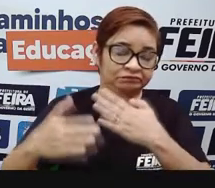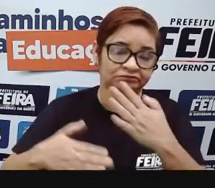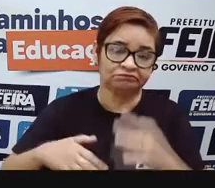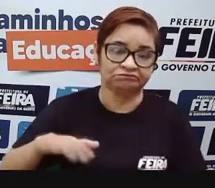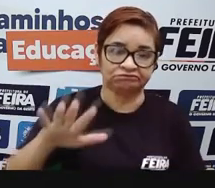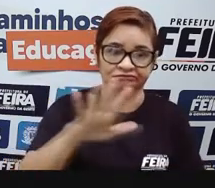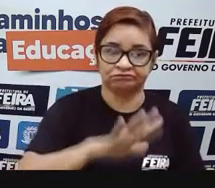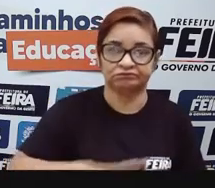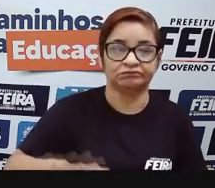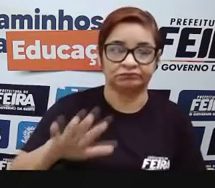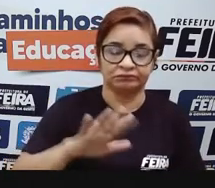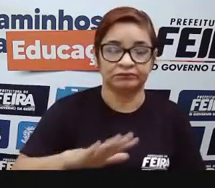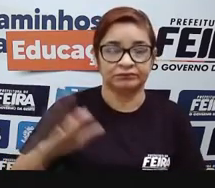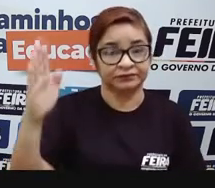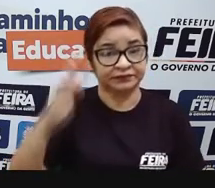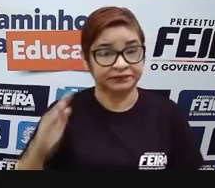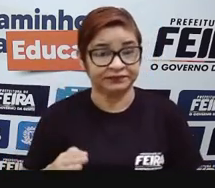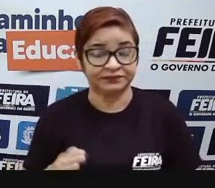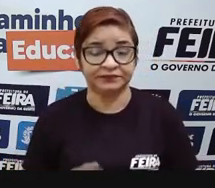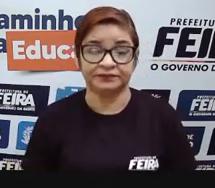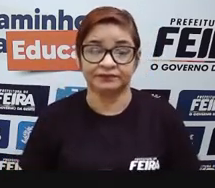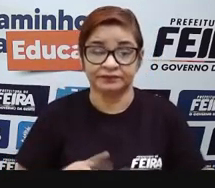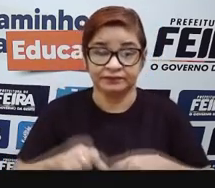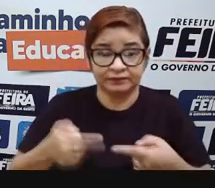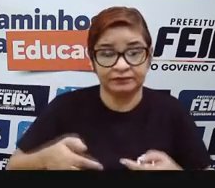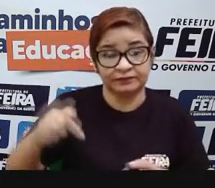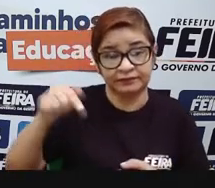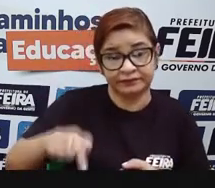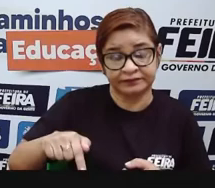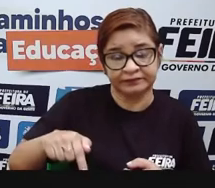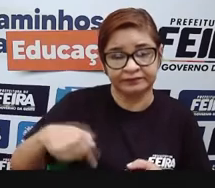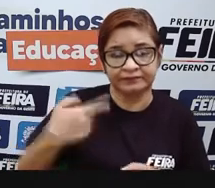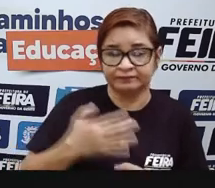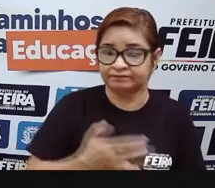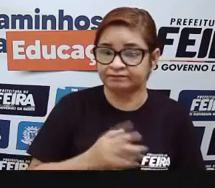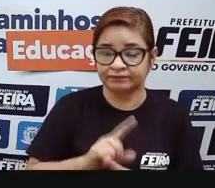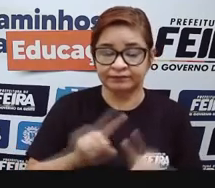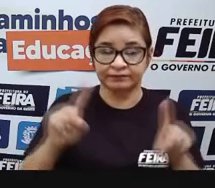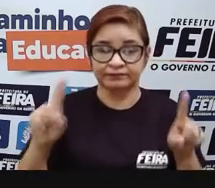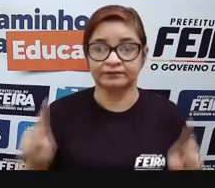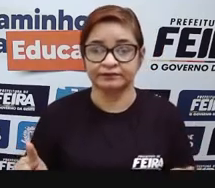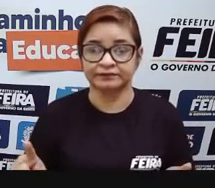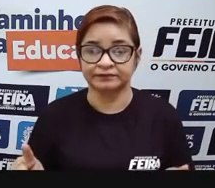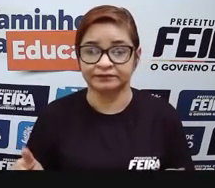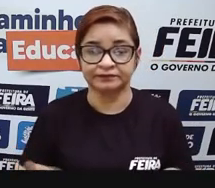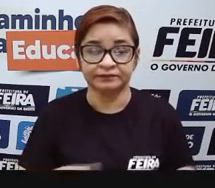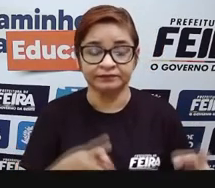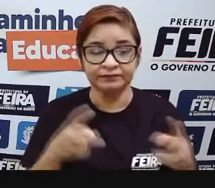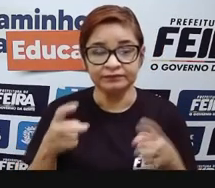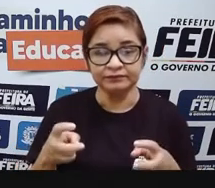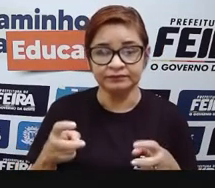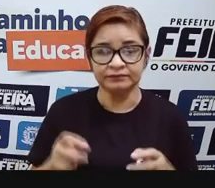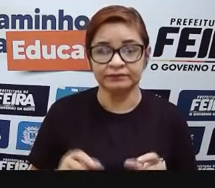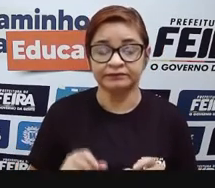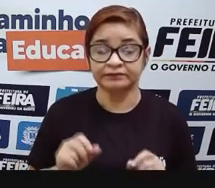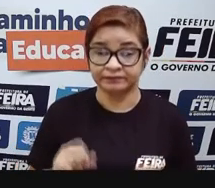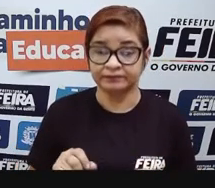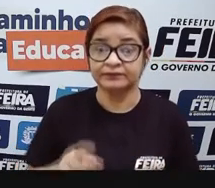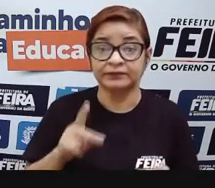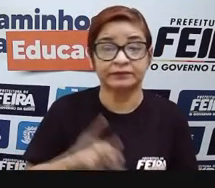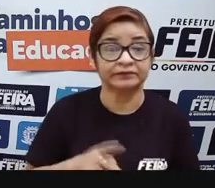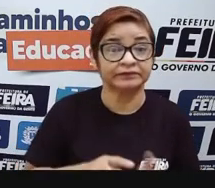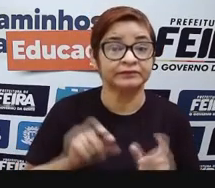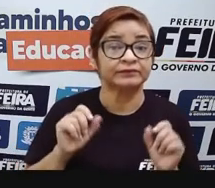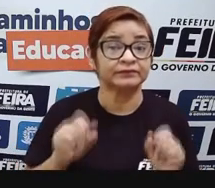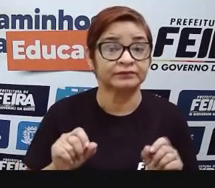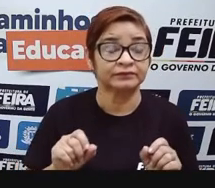florestas. Mas aqui, na nossa cidade, não é o forte, né? Então, a gente viu que, na verdade, aqui em